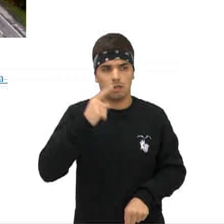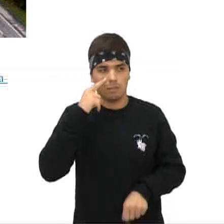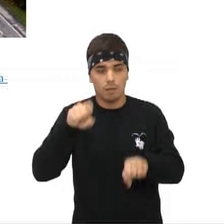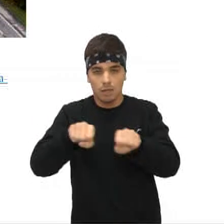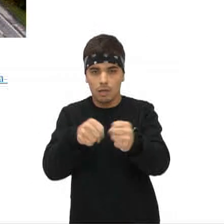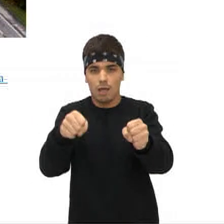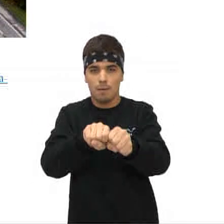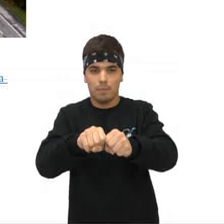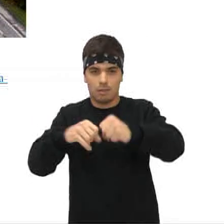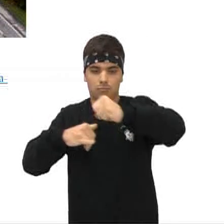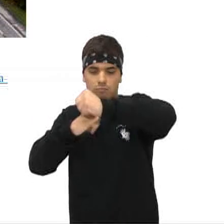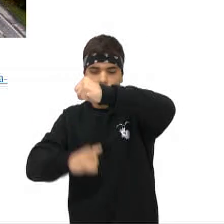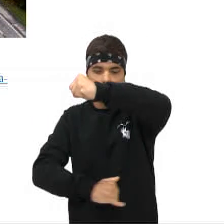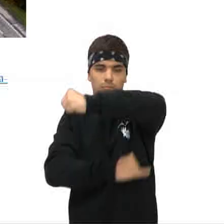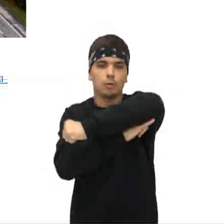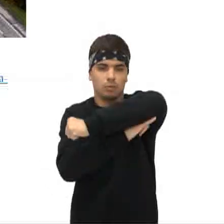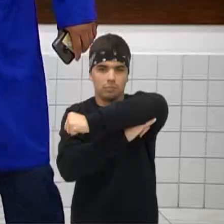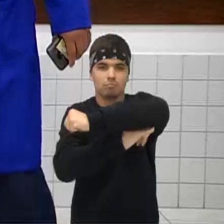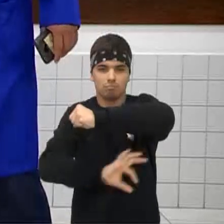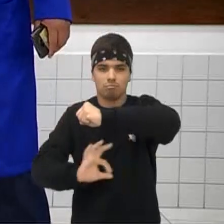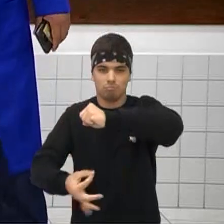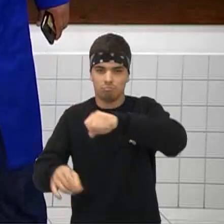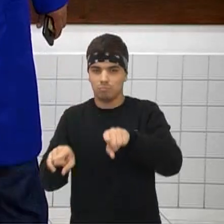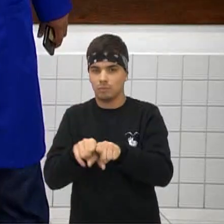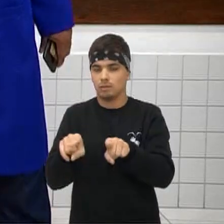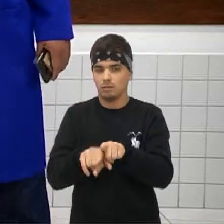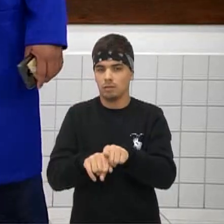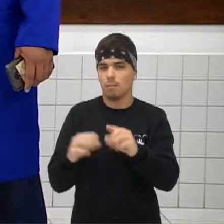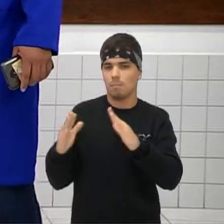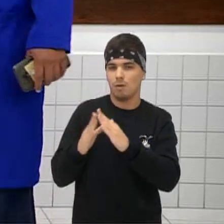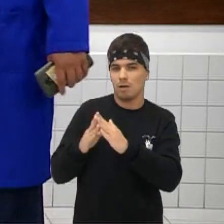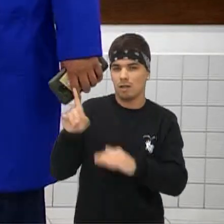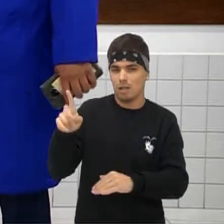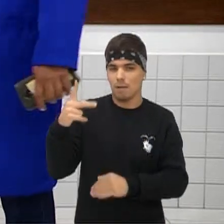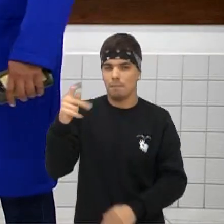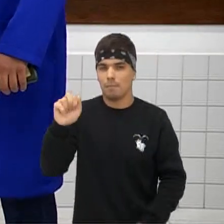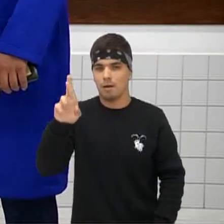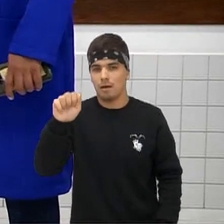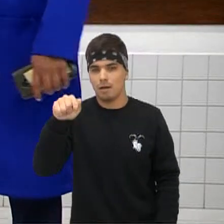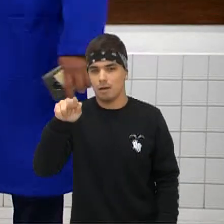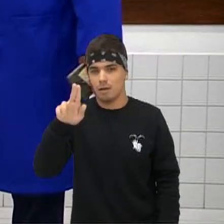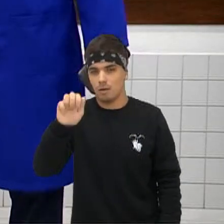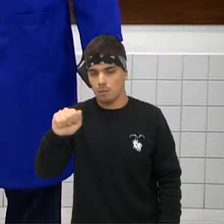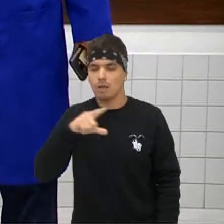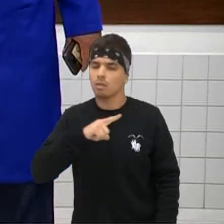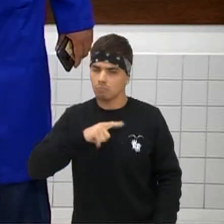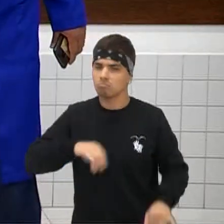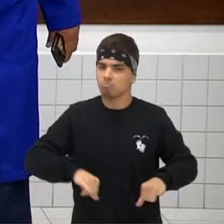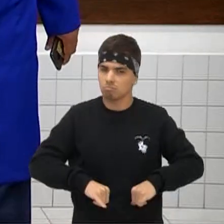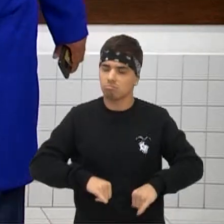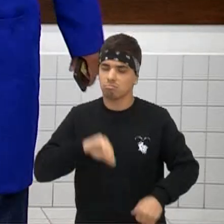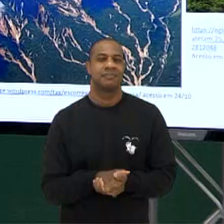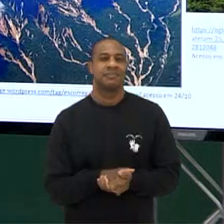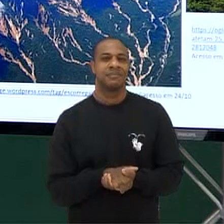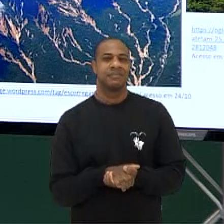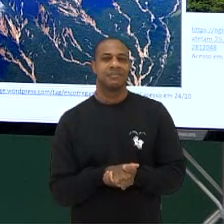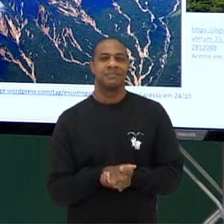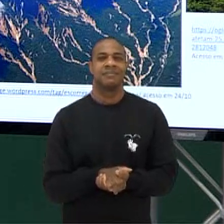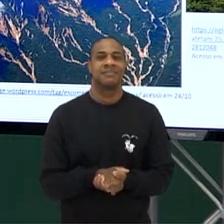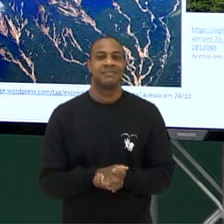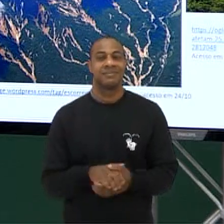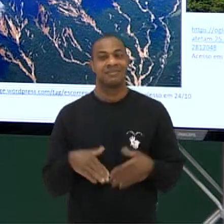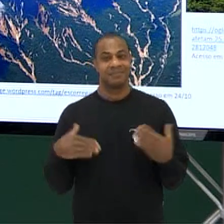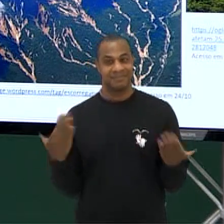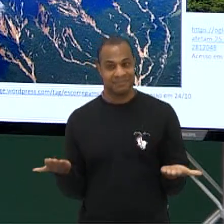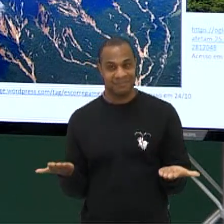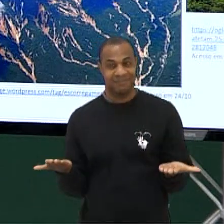que acabaram ocorrendo O professor Gustavo ali Ele mora lá em Paranaguá E ele sofreu um pouco com essa situação que temos ali, né? Vamos